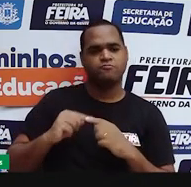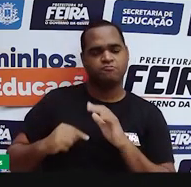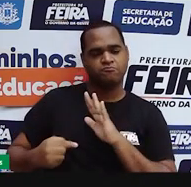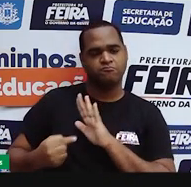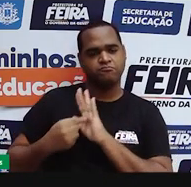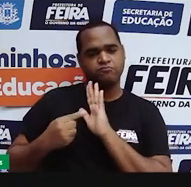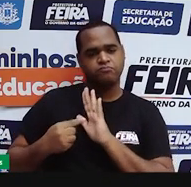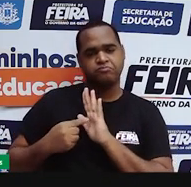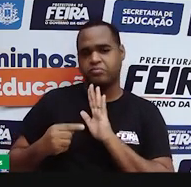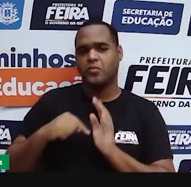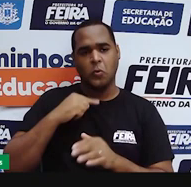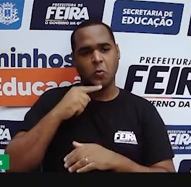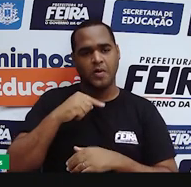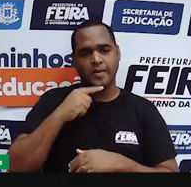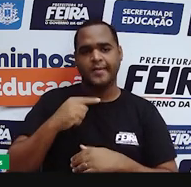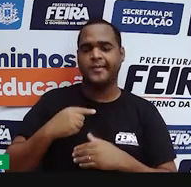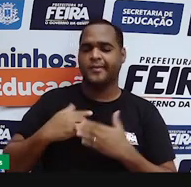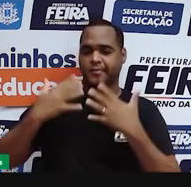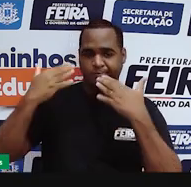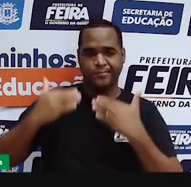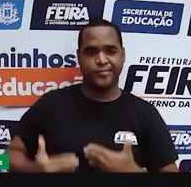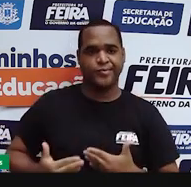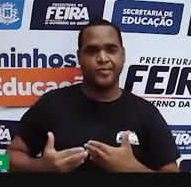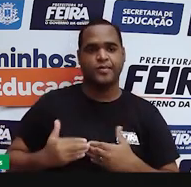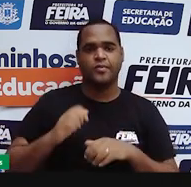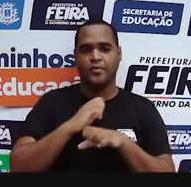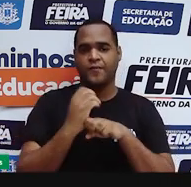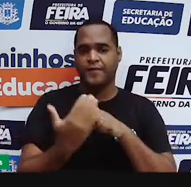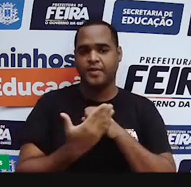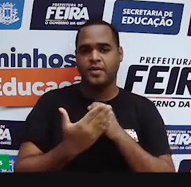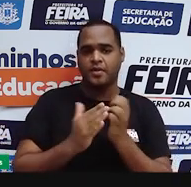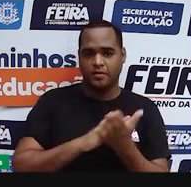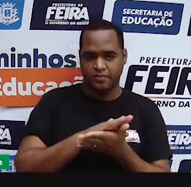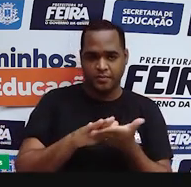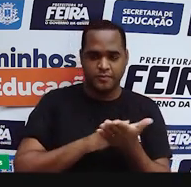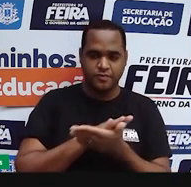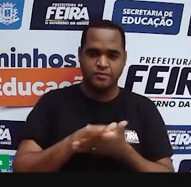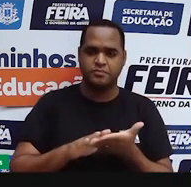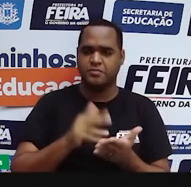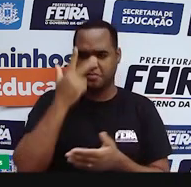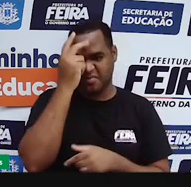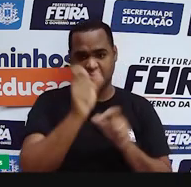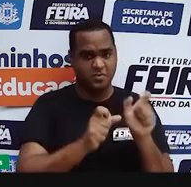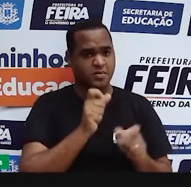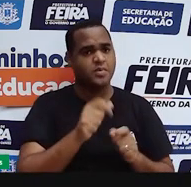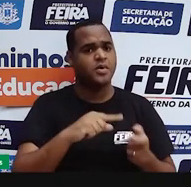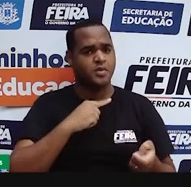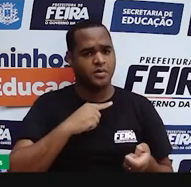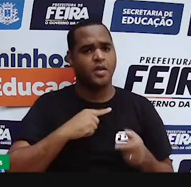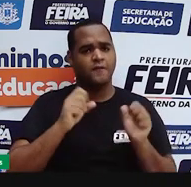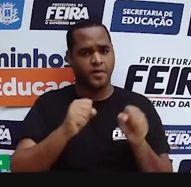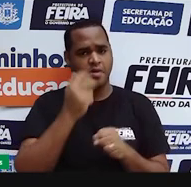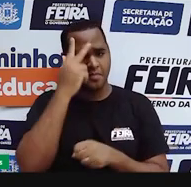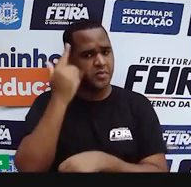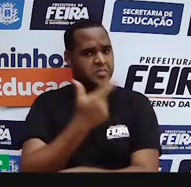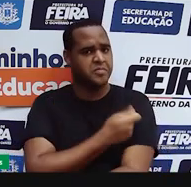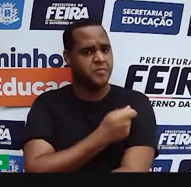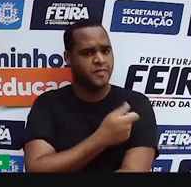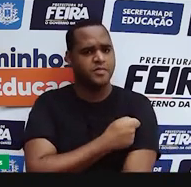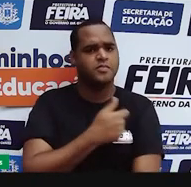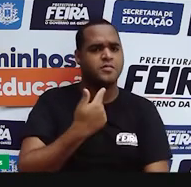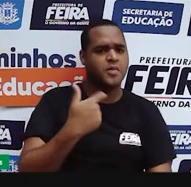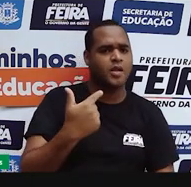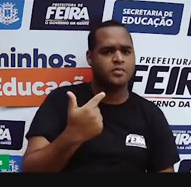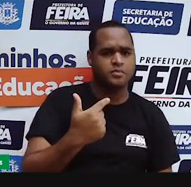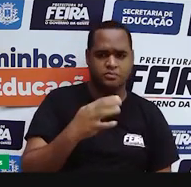Será que é verdadeira ou será que é falsa? Será que alguém tem anticorpos para a COVID-19 mesmo sem ter tomado a vacina? O que é